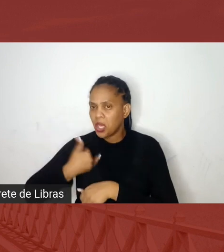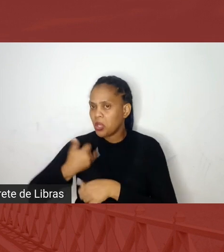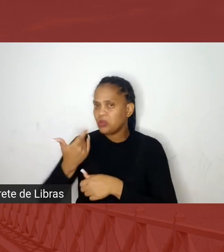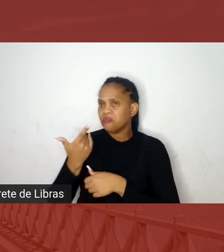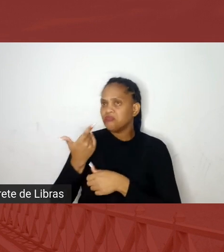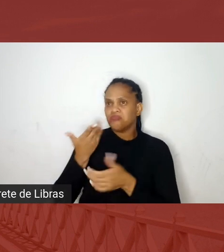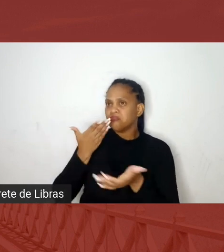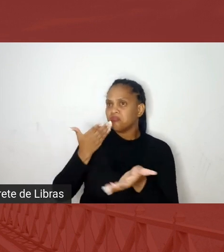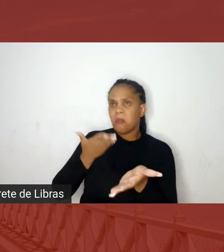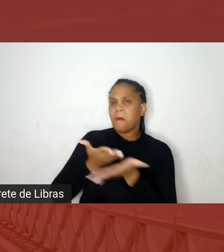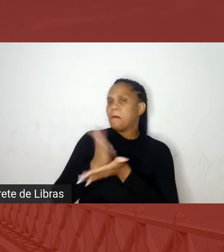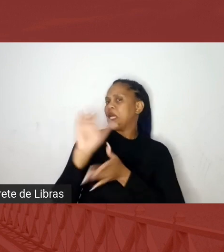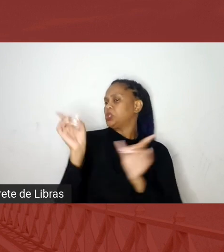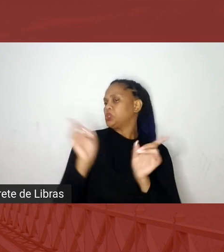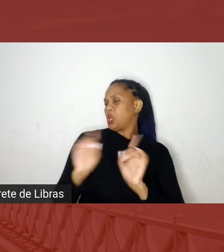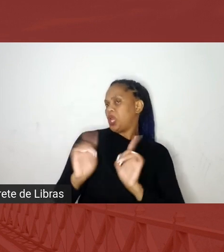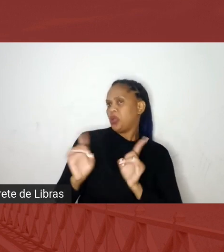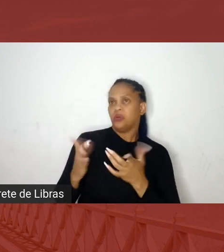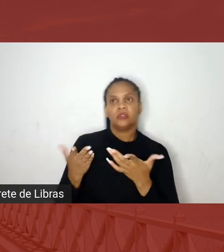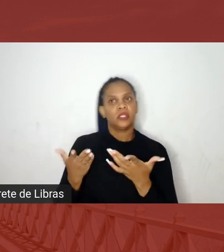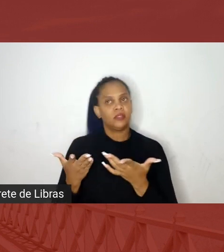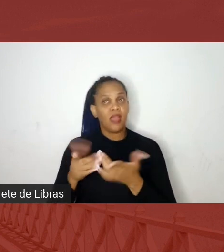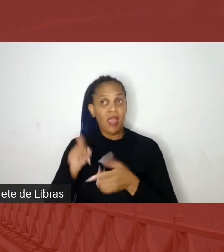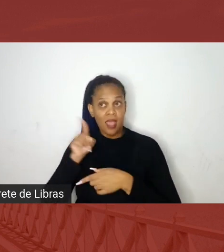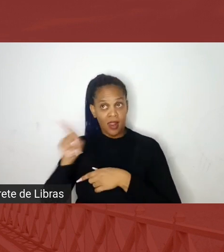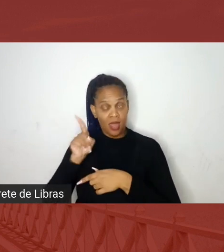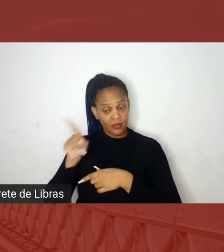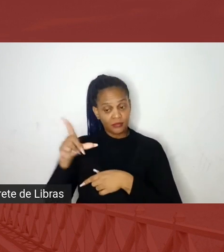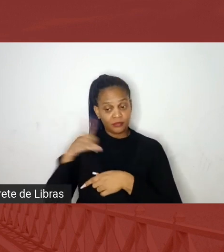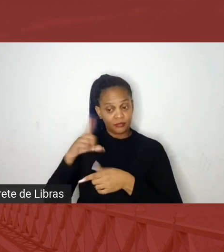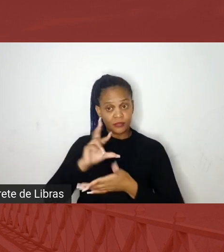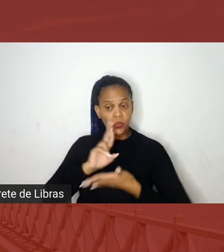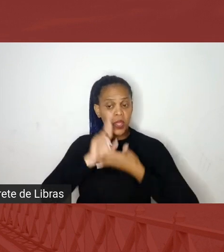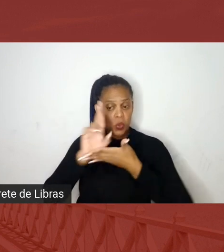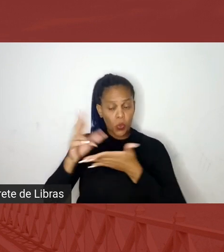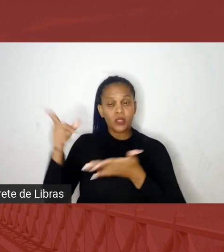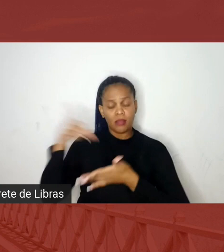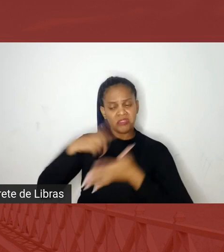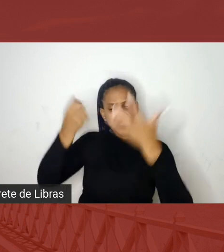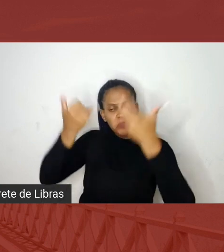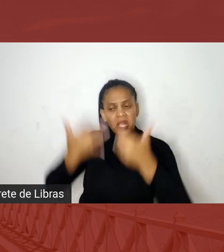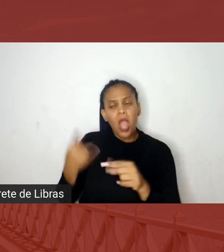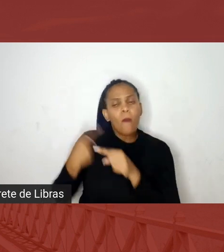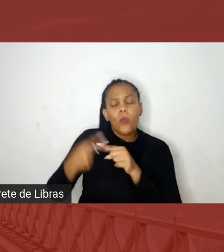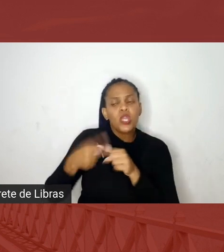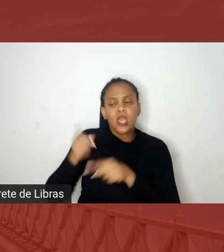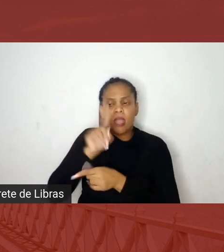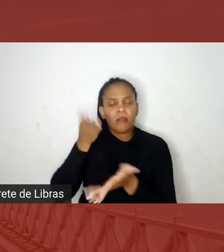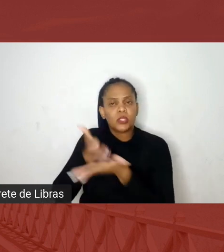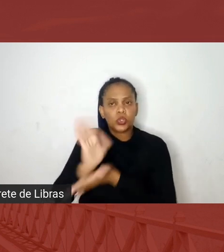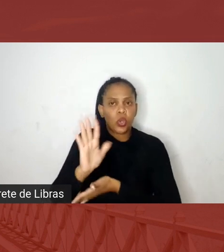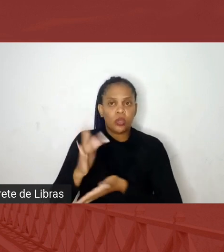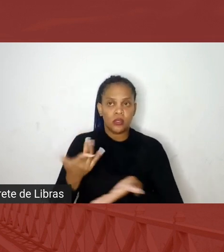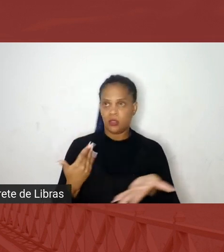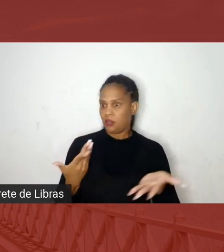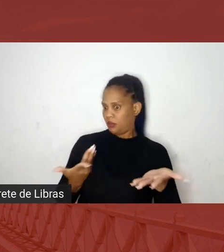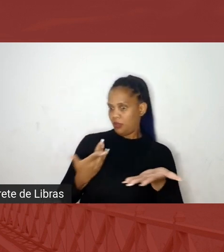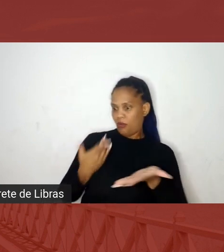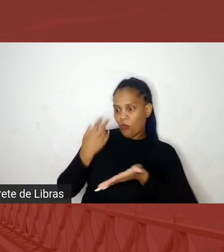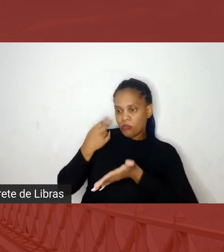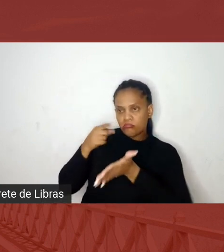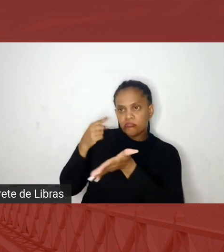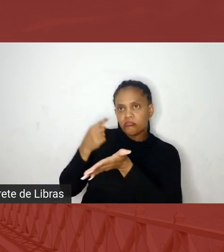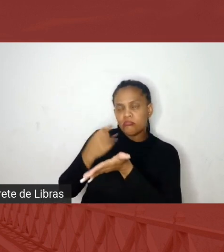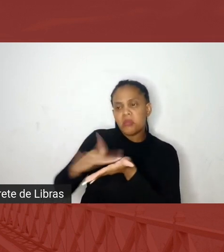e tinha um recurso, aí lá estavam os argumentos do porquê que não tinha passado, eu fui, mandei pra pessoa de volta, falei, mas peraí, é,